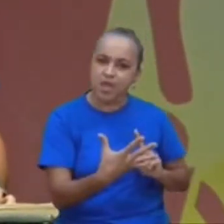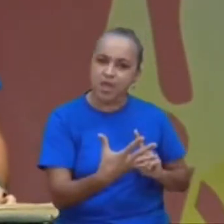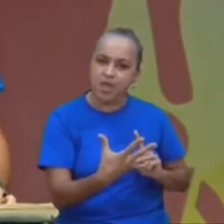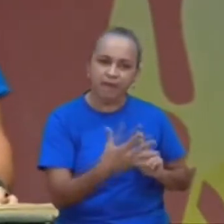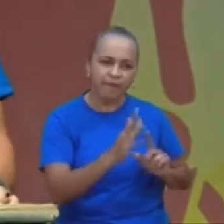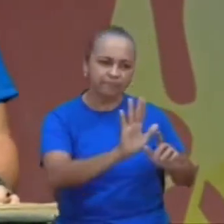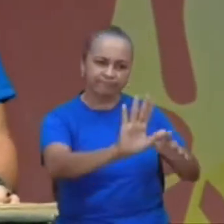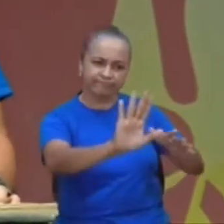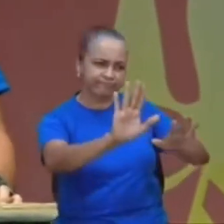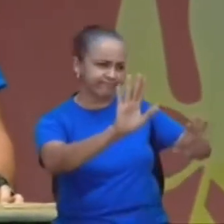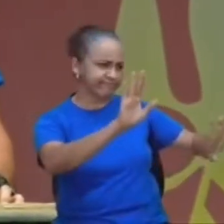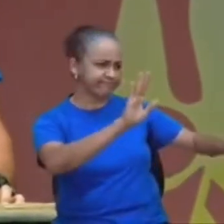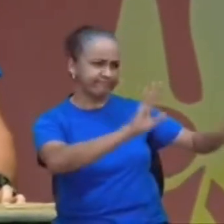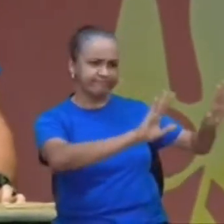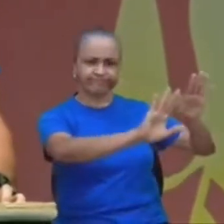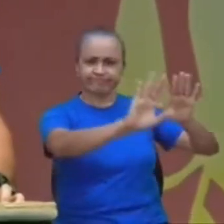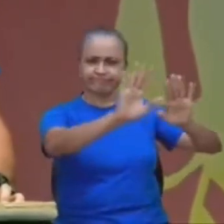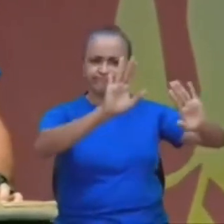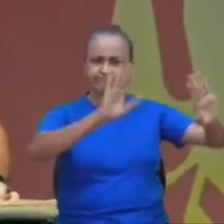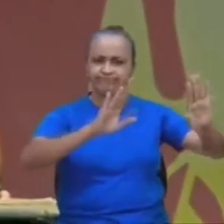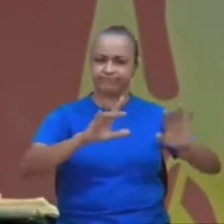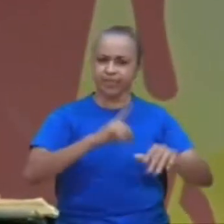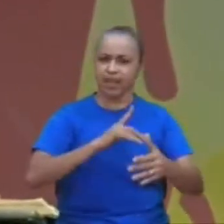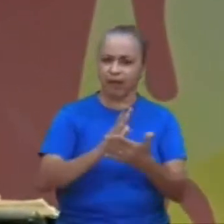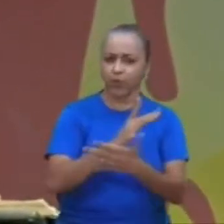certas pessoas, até mesmo líderes,